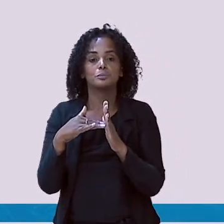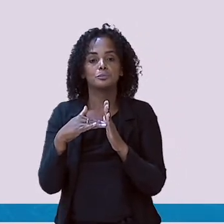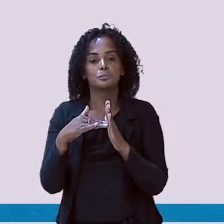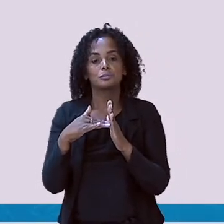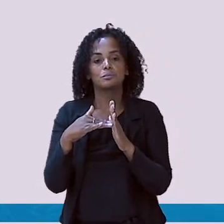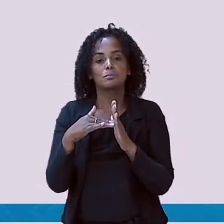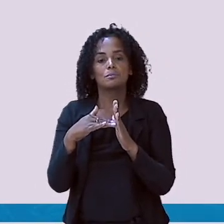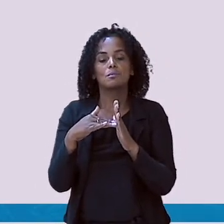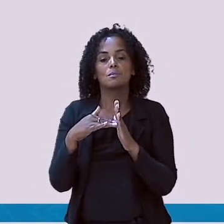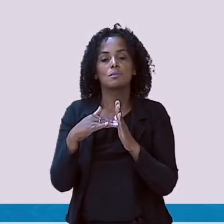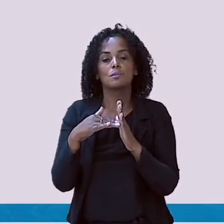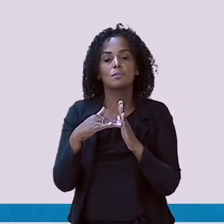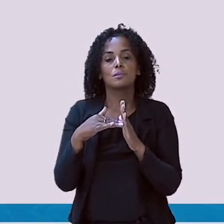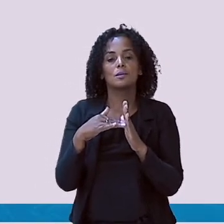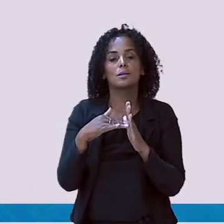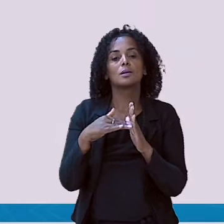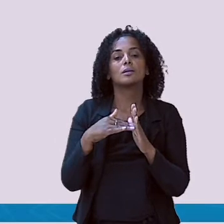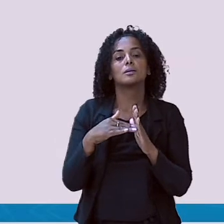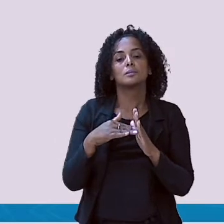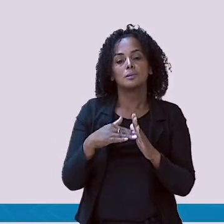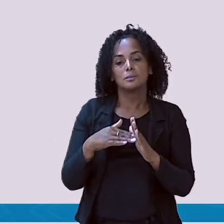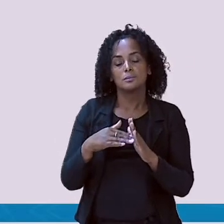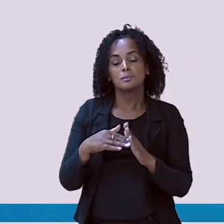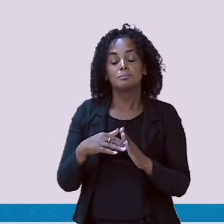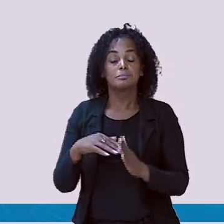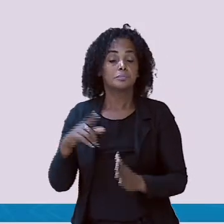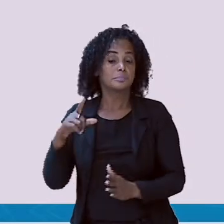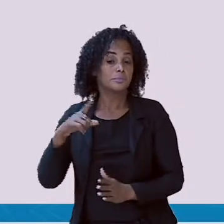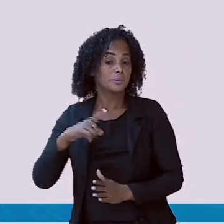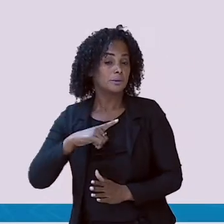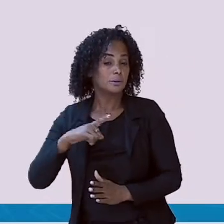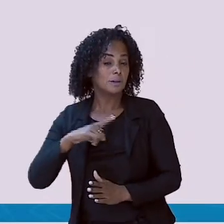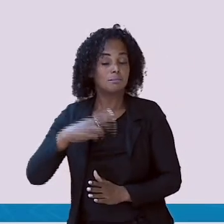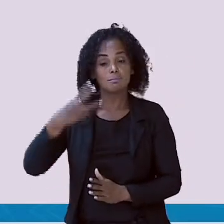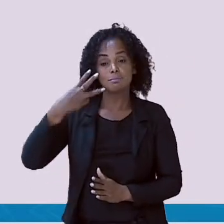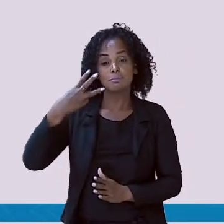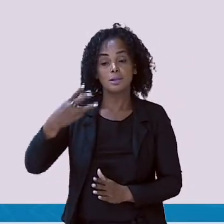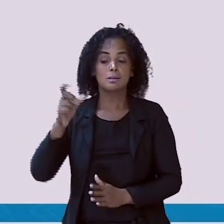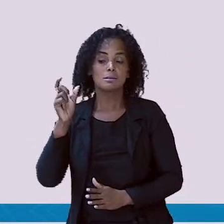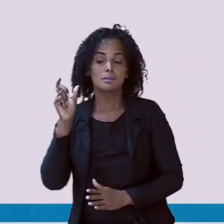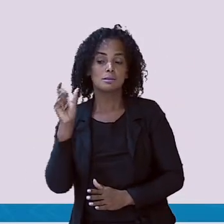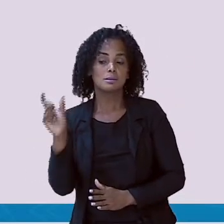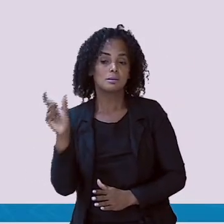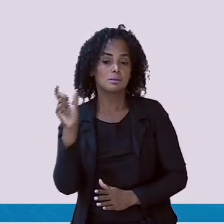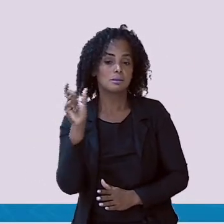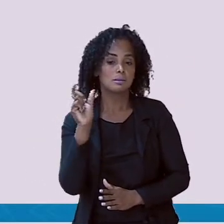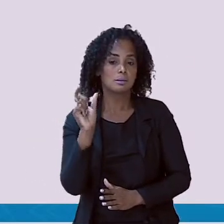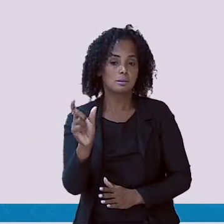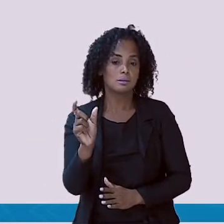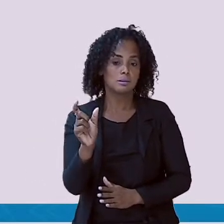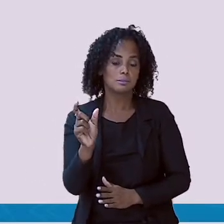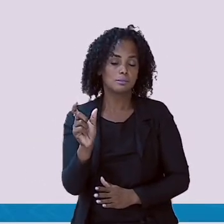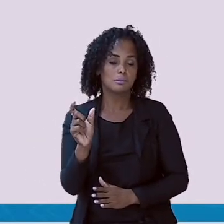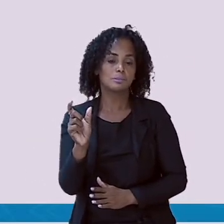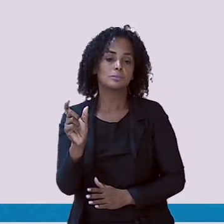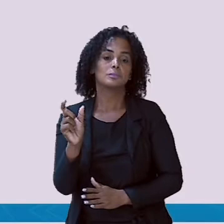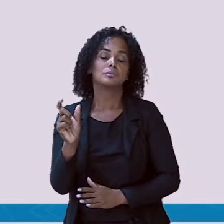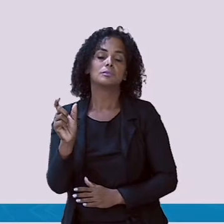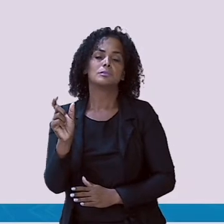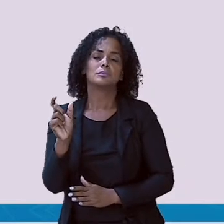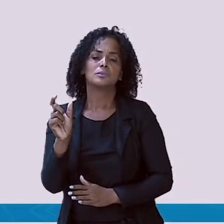castelo tem três sílabas. Nós descobrimos que a